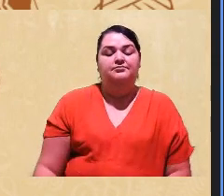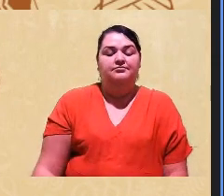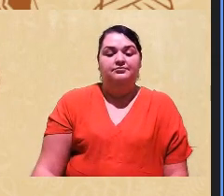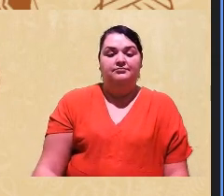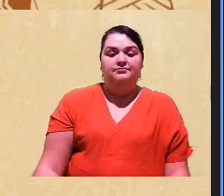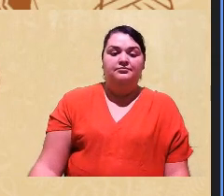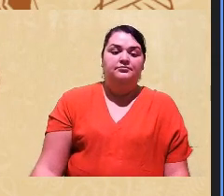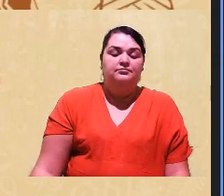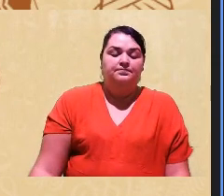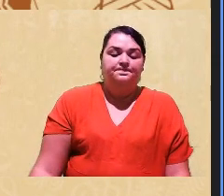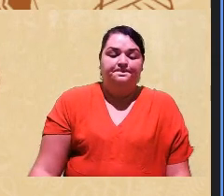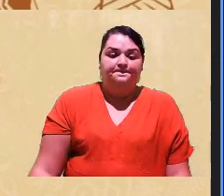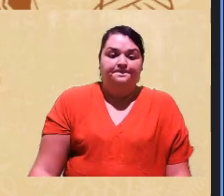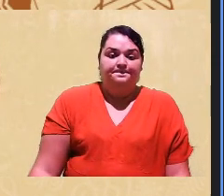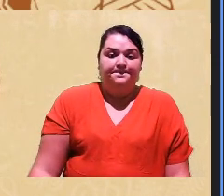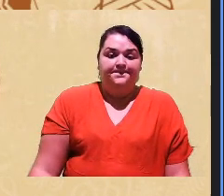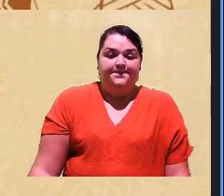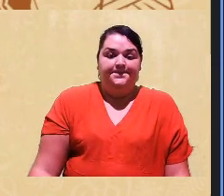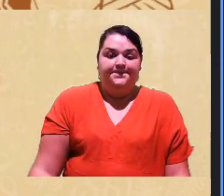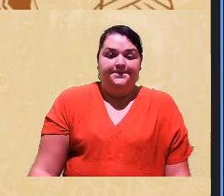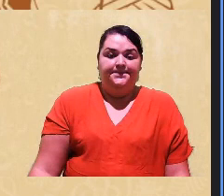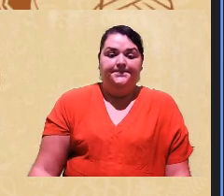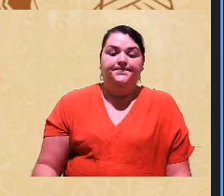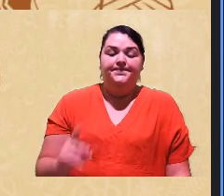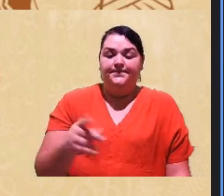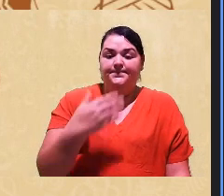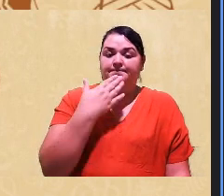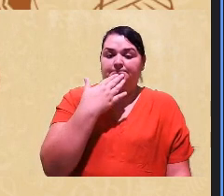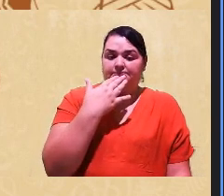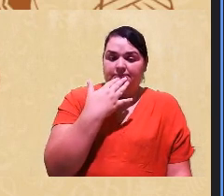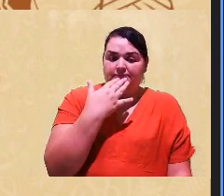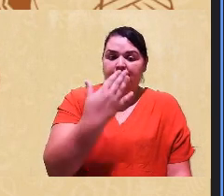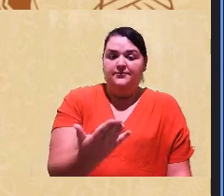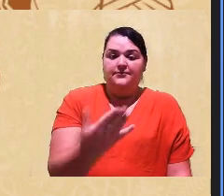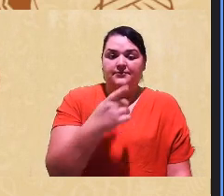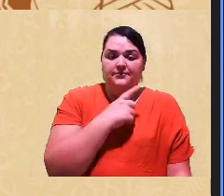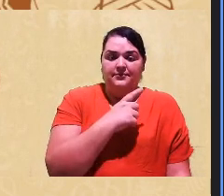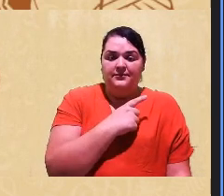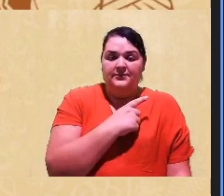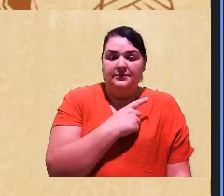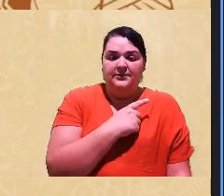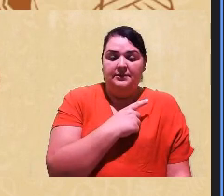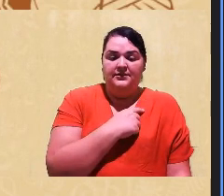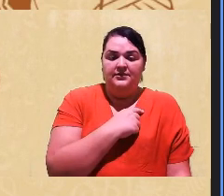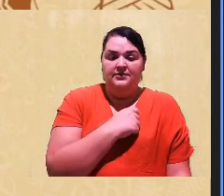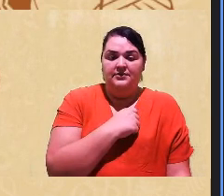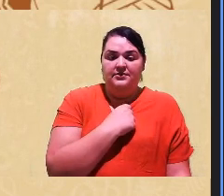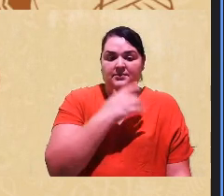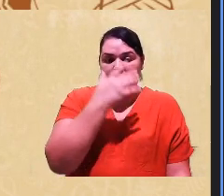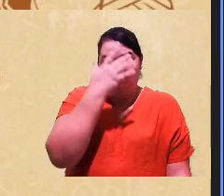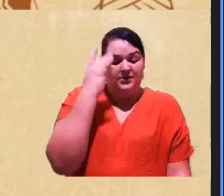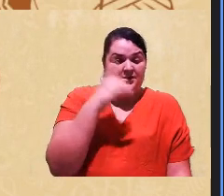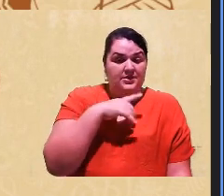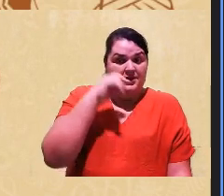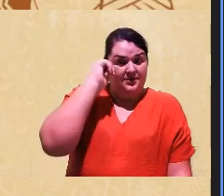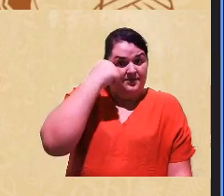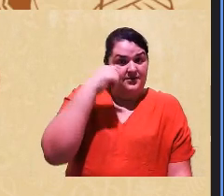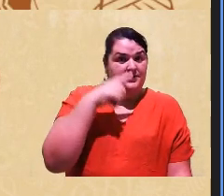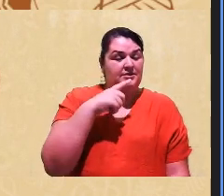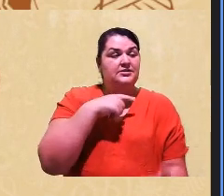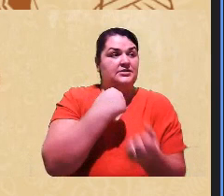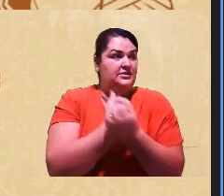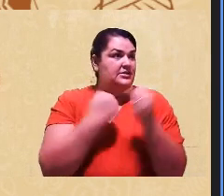Um dos motivos de ter o povo africano ter sido escravizado